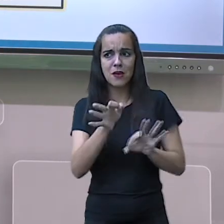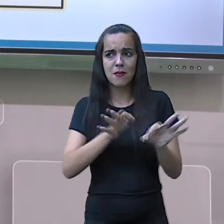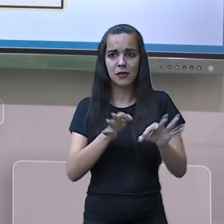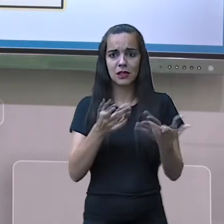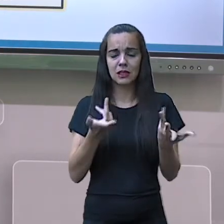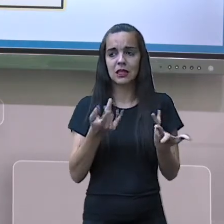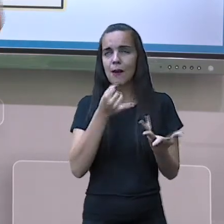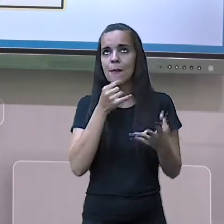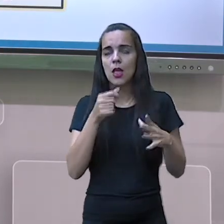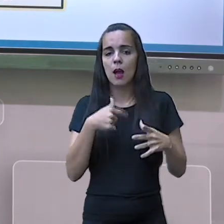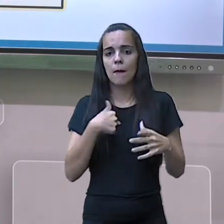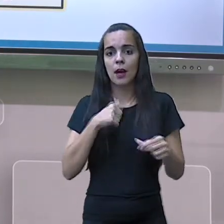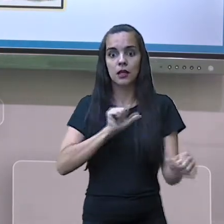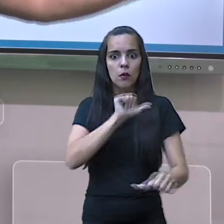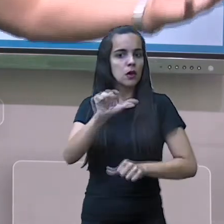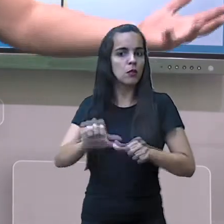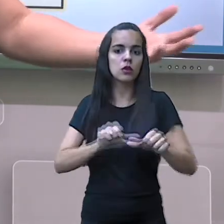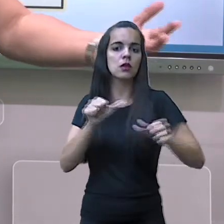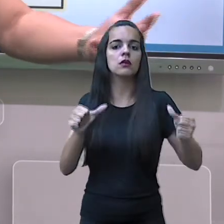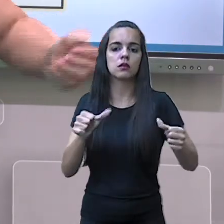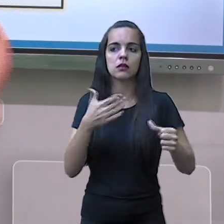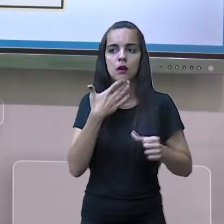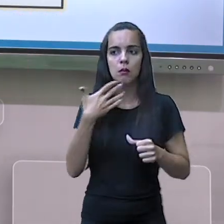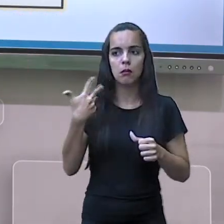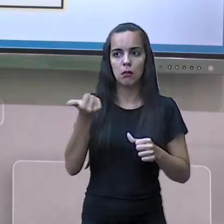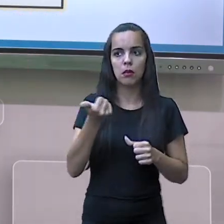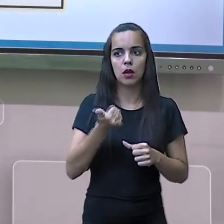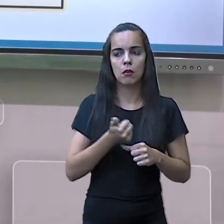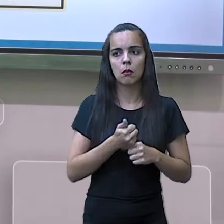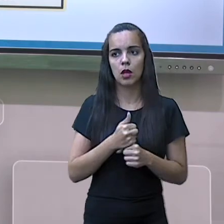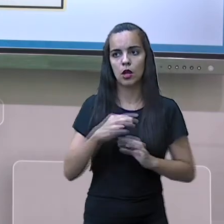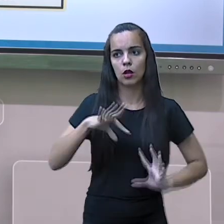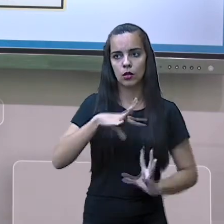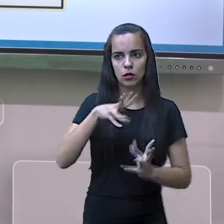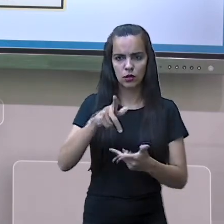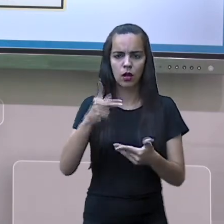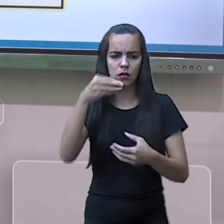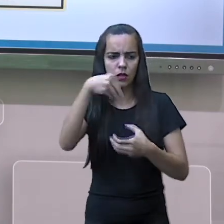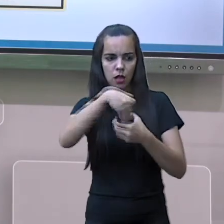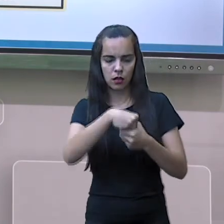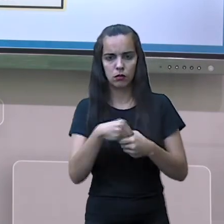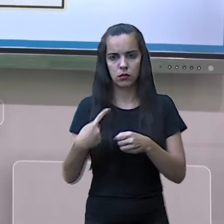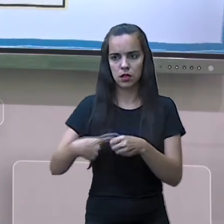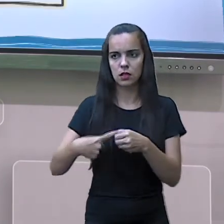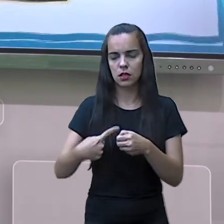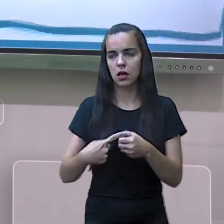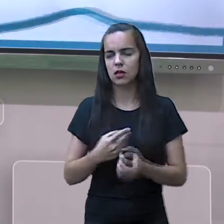essa grande explosão demográfica que ocorre nas cidades.